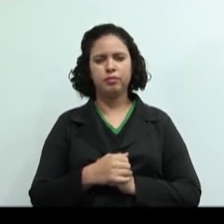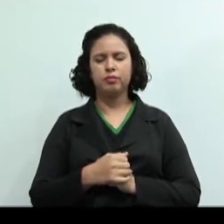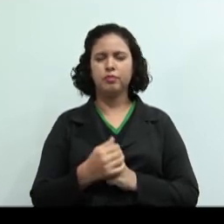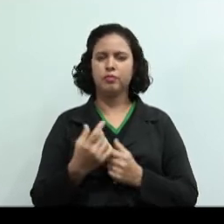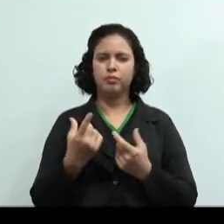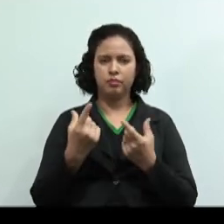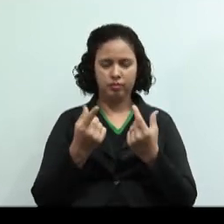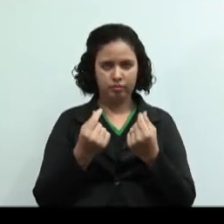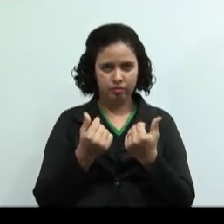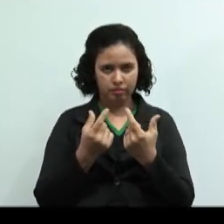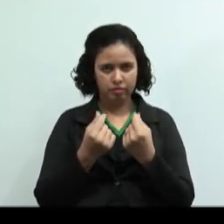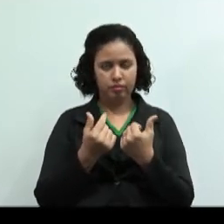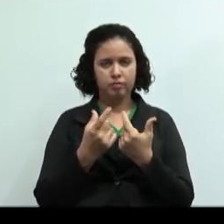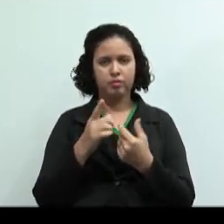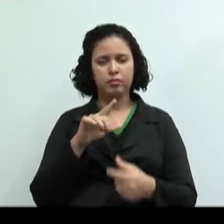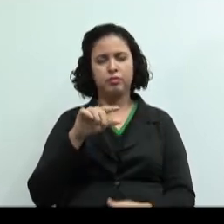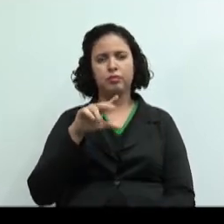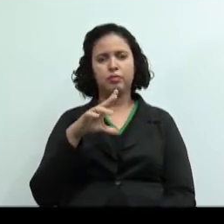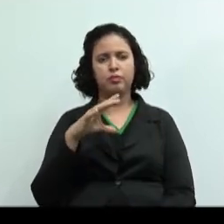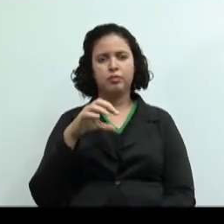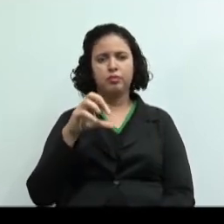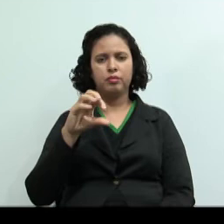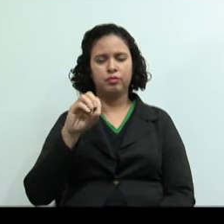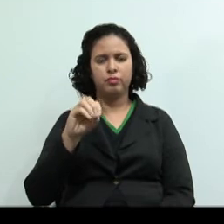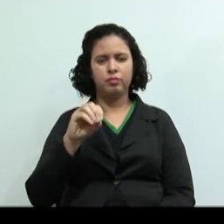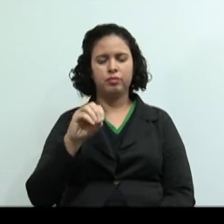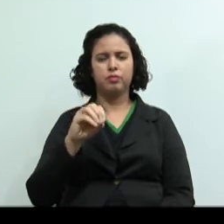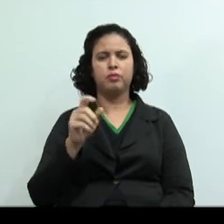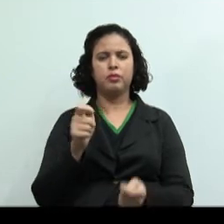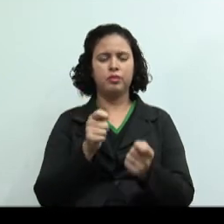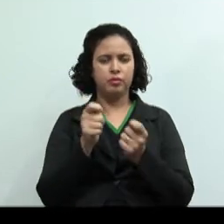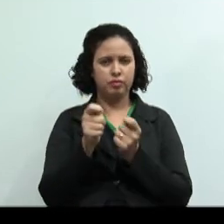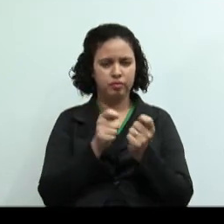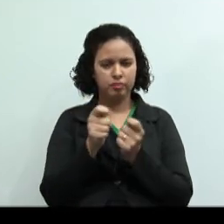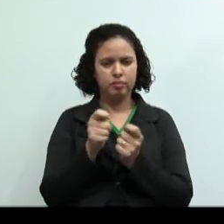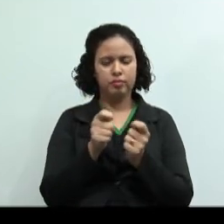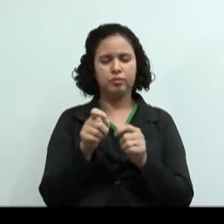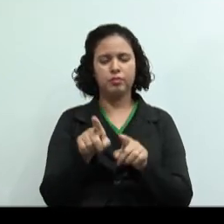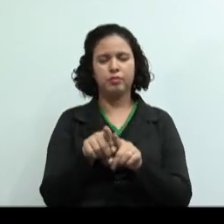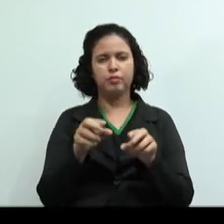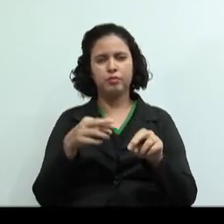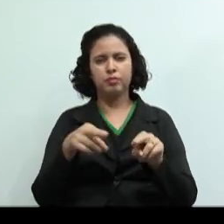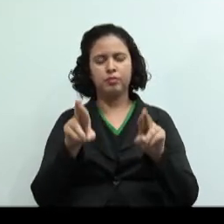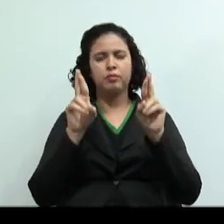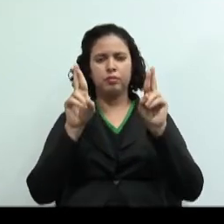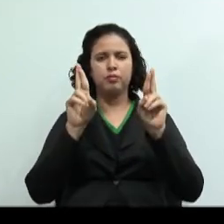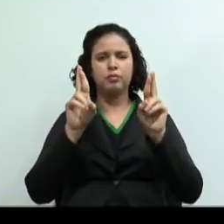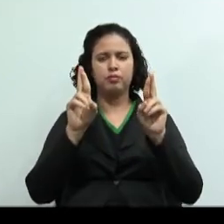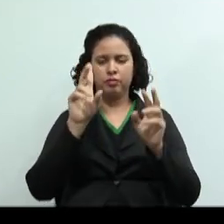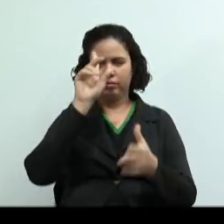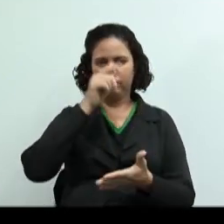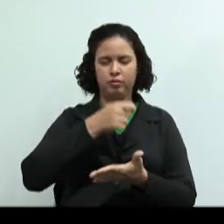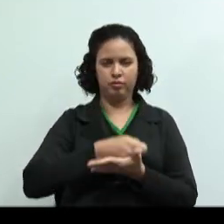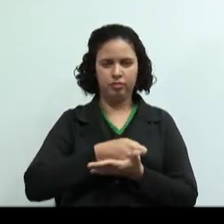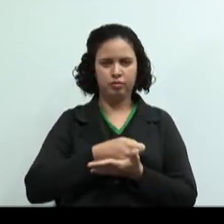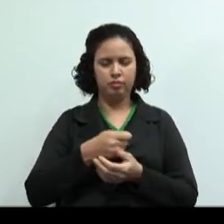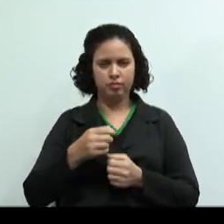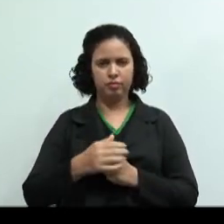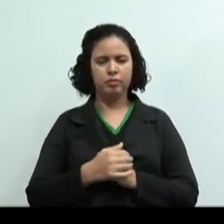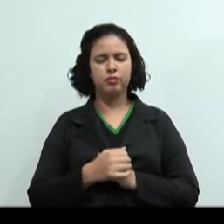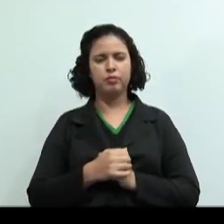-lucro, controle das operações e auxílio na tomada de decisão.